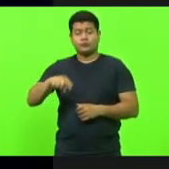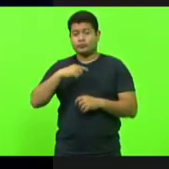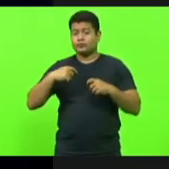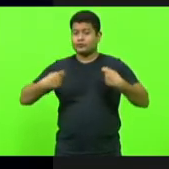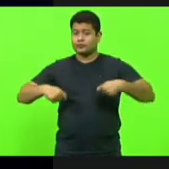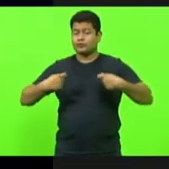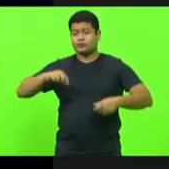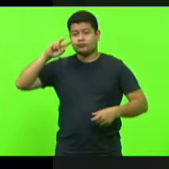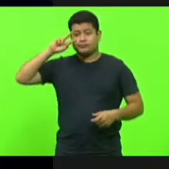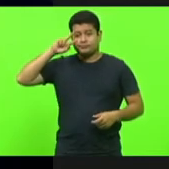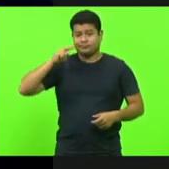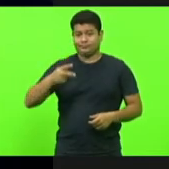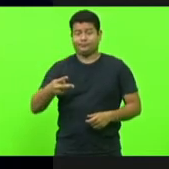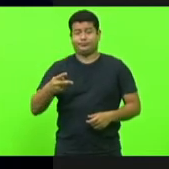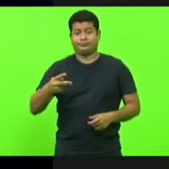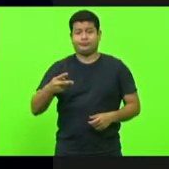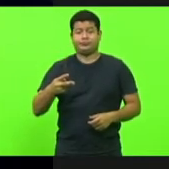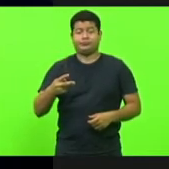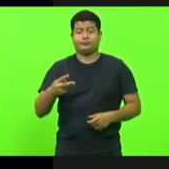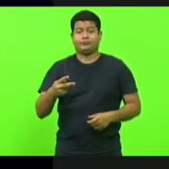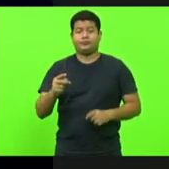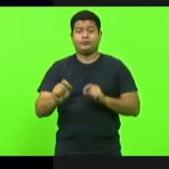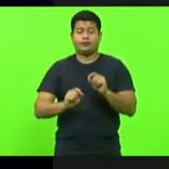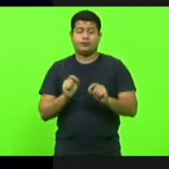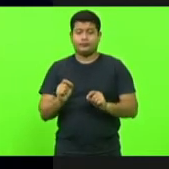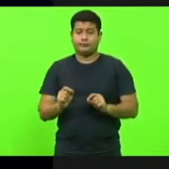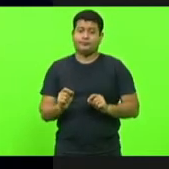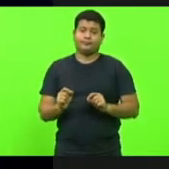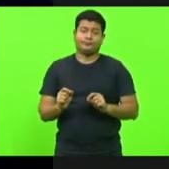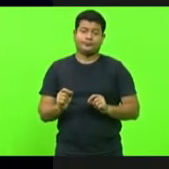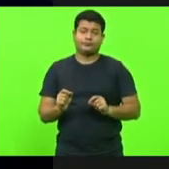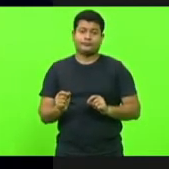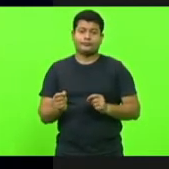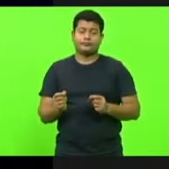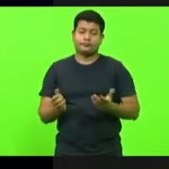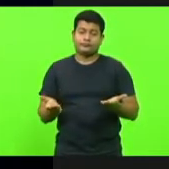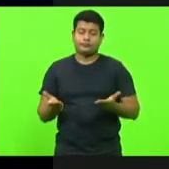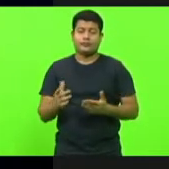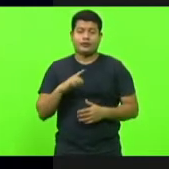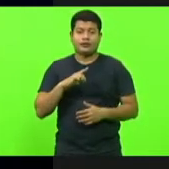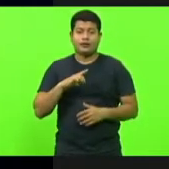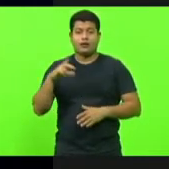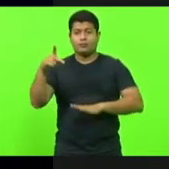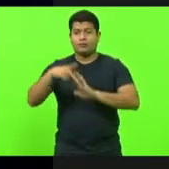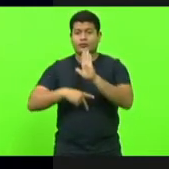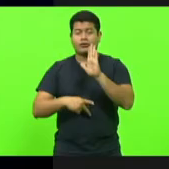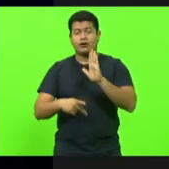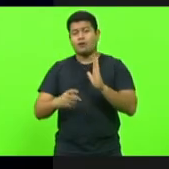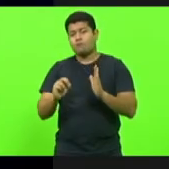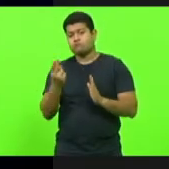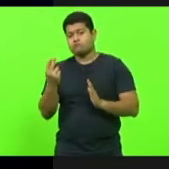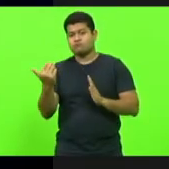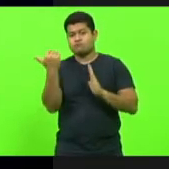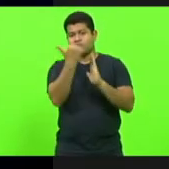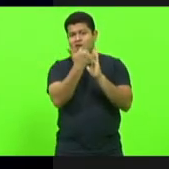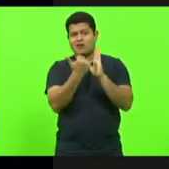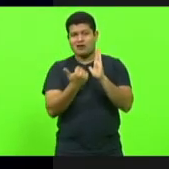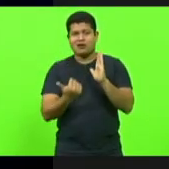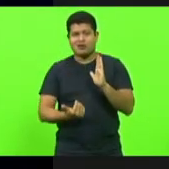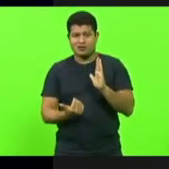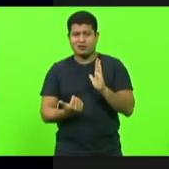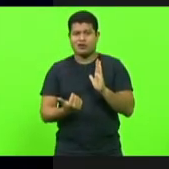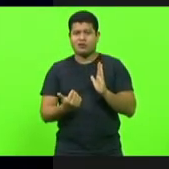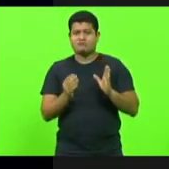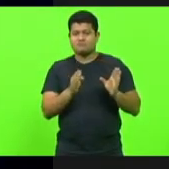quando você tem projetos, programas é que são importantes. E eu quero